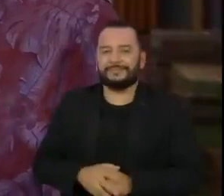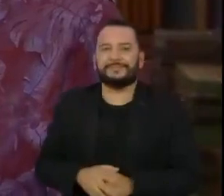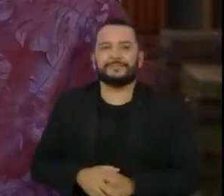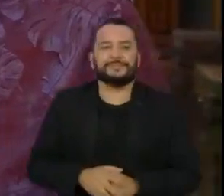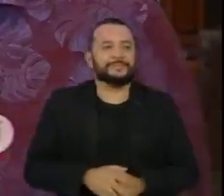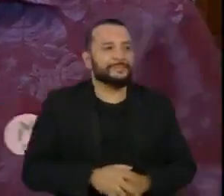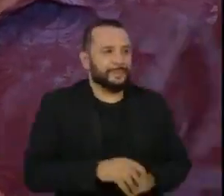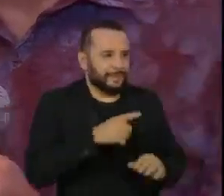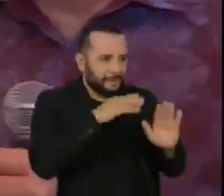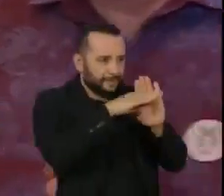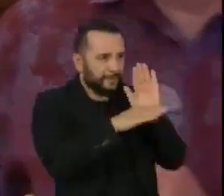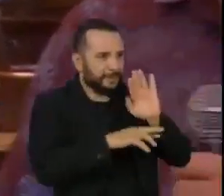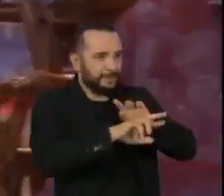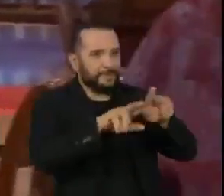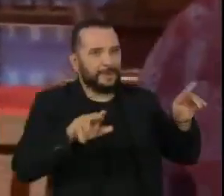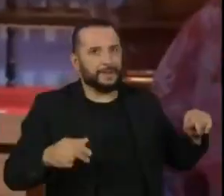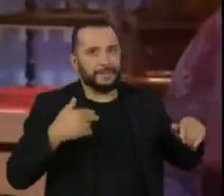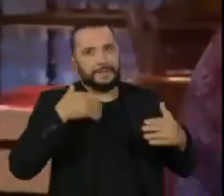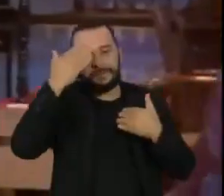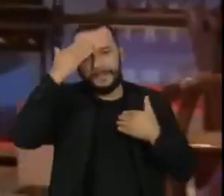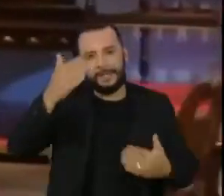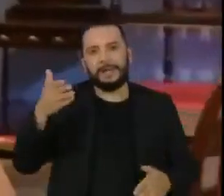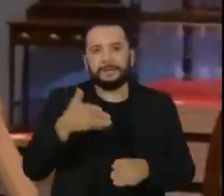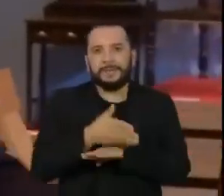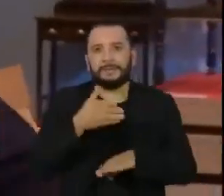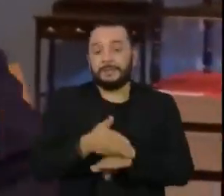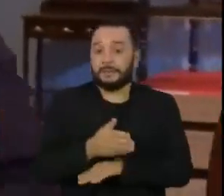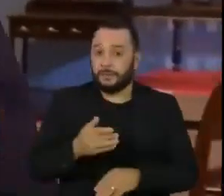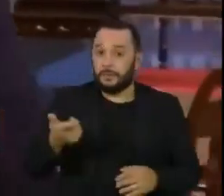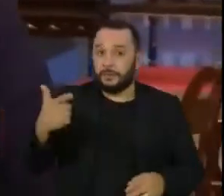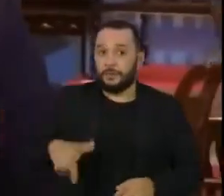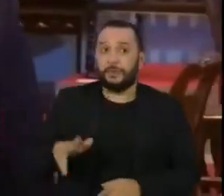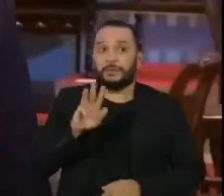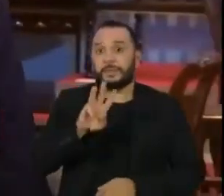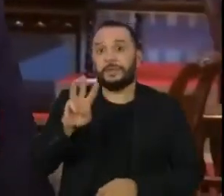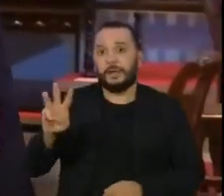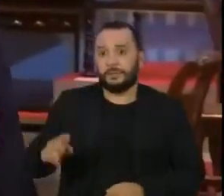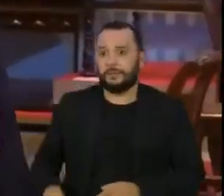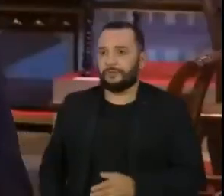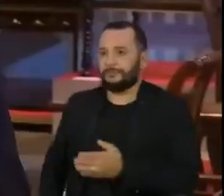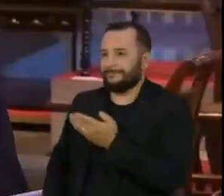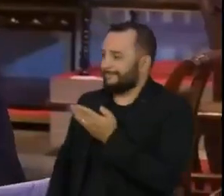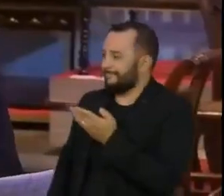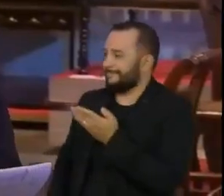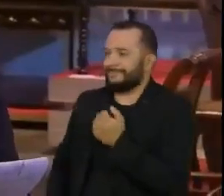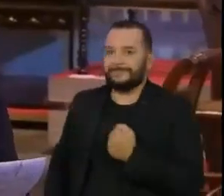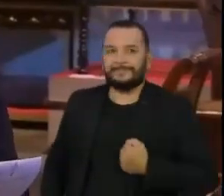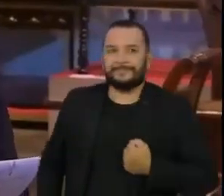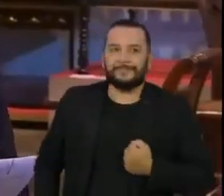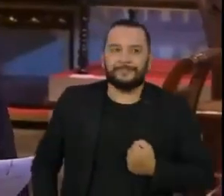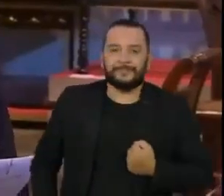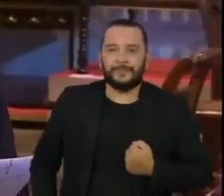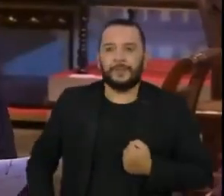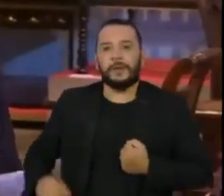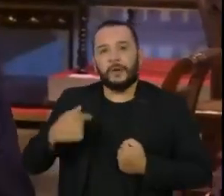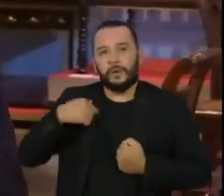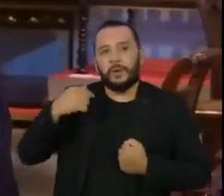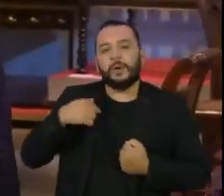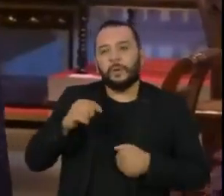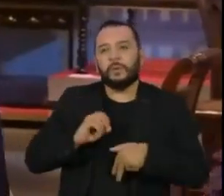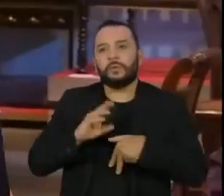né? A programação que não falta, Obrigado pela sua participação. Mais uma vez, o site, pra quem quiser ver toda a programação, aparece no vídeo, que é cultura